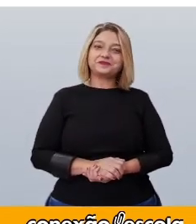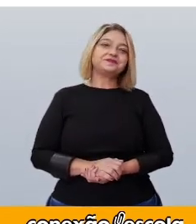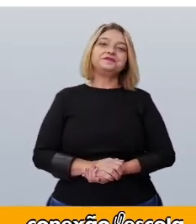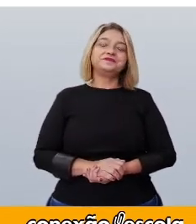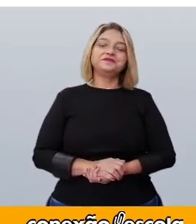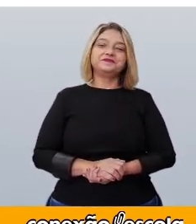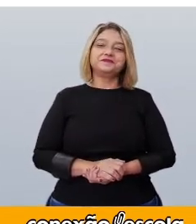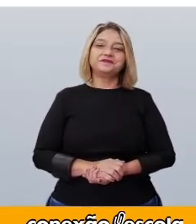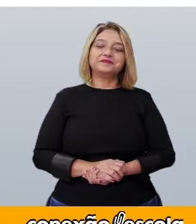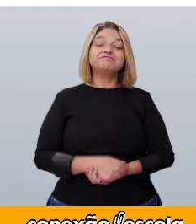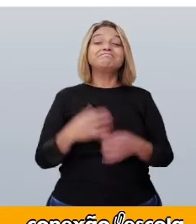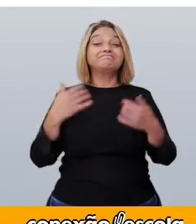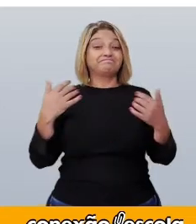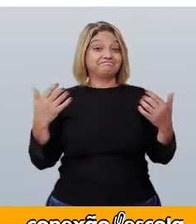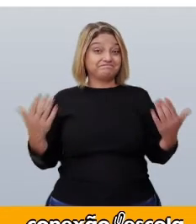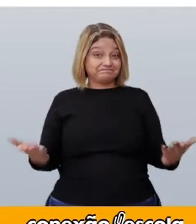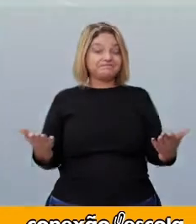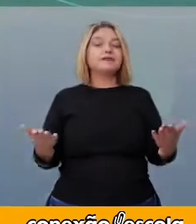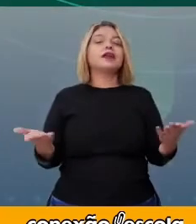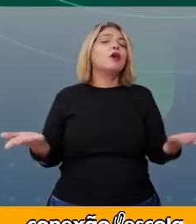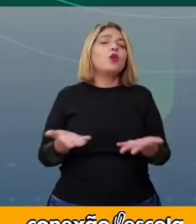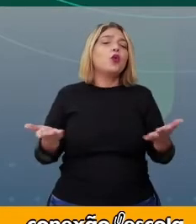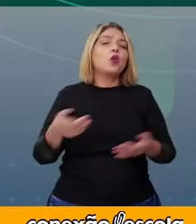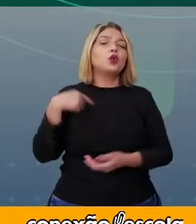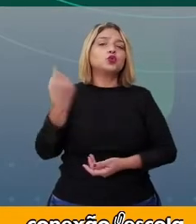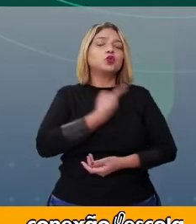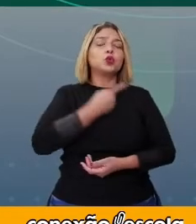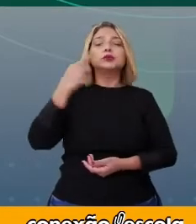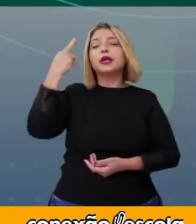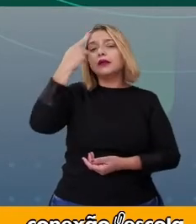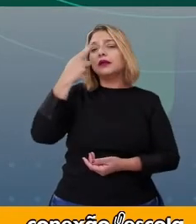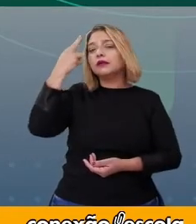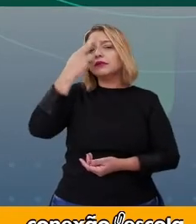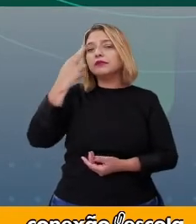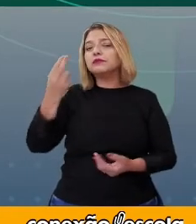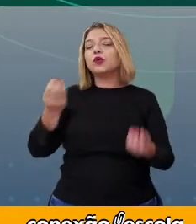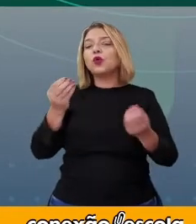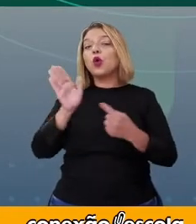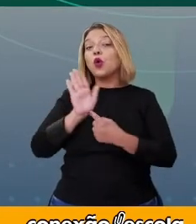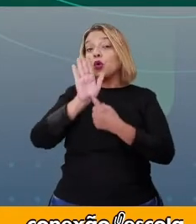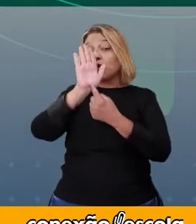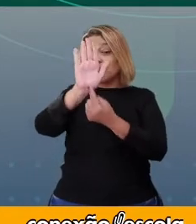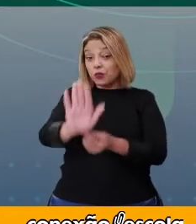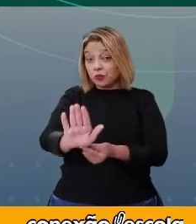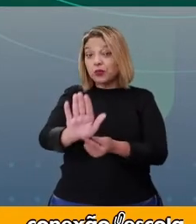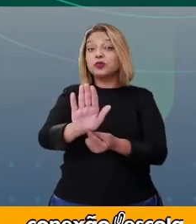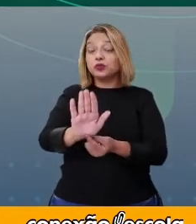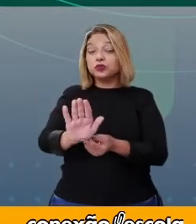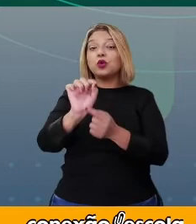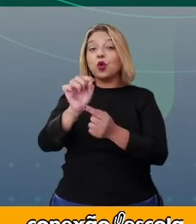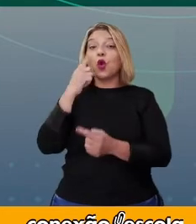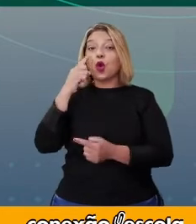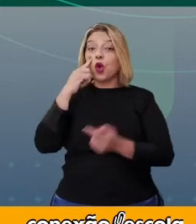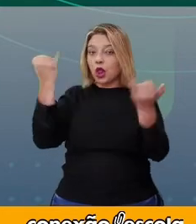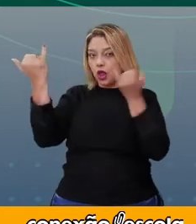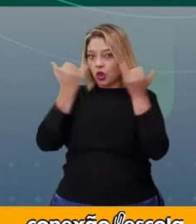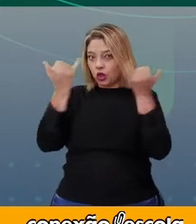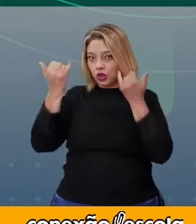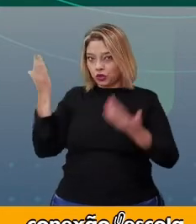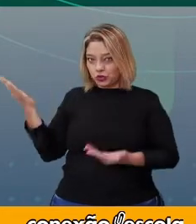Bem, então agora vamos refletir um pouquinho a respeito do que é apresentado para nós nessa notícia.